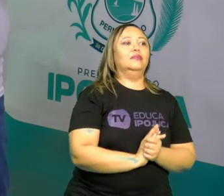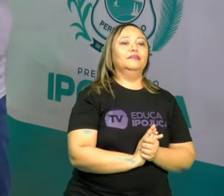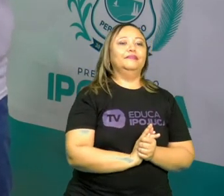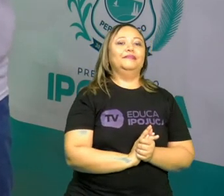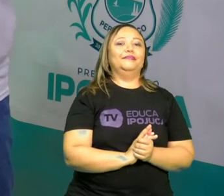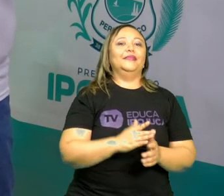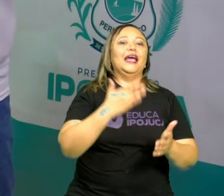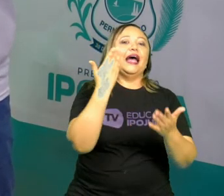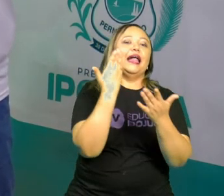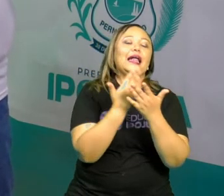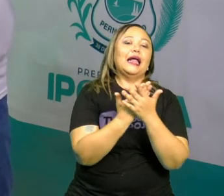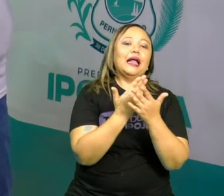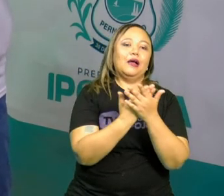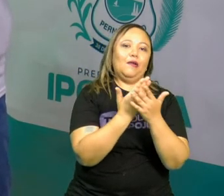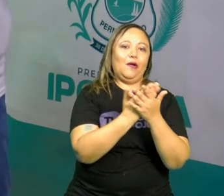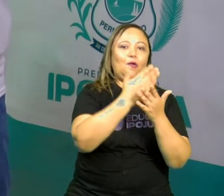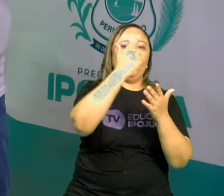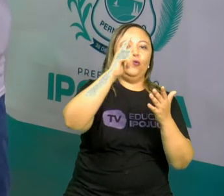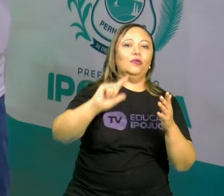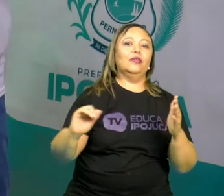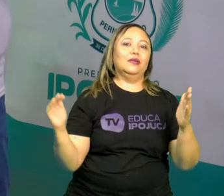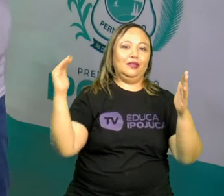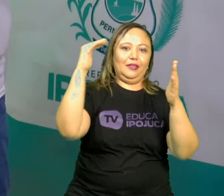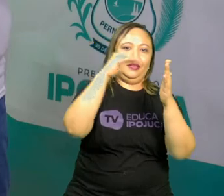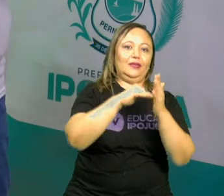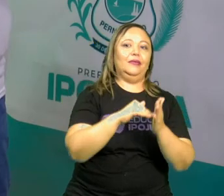Até a próxima aula. Valeu!